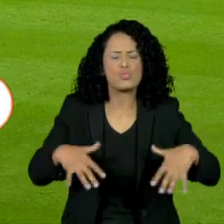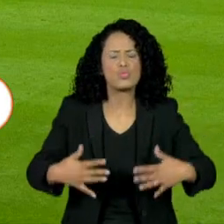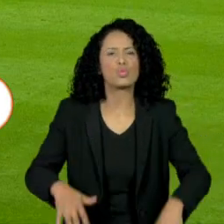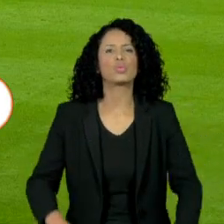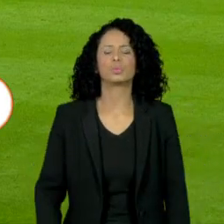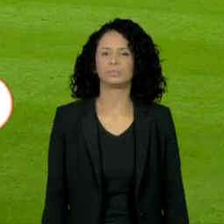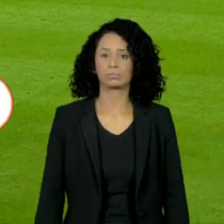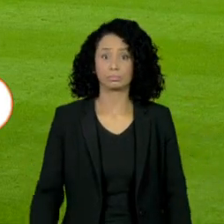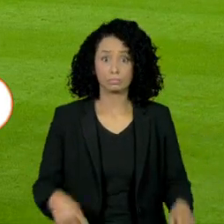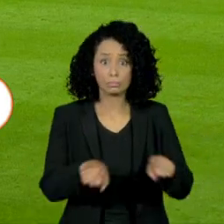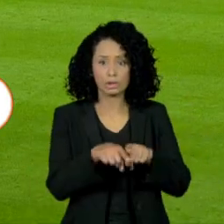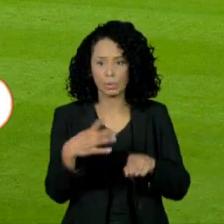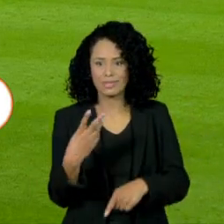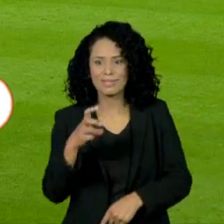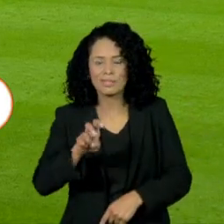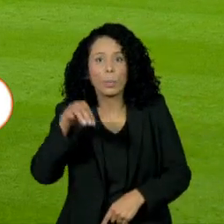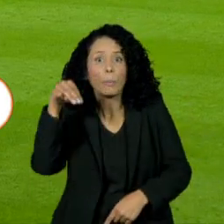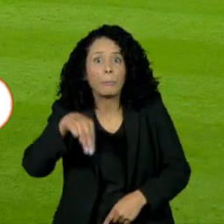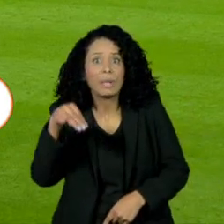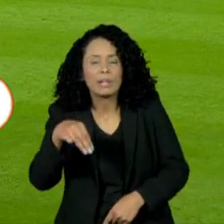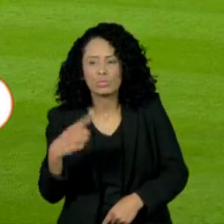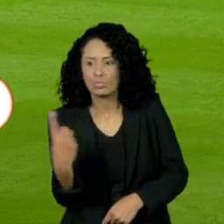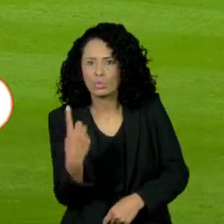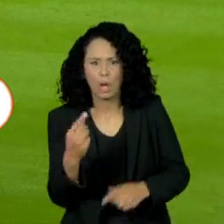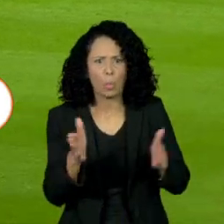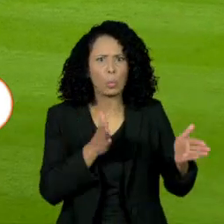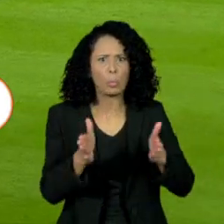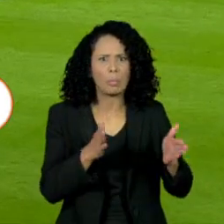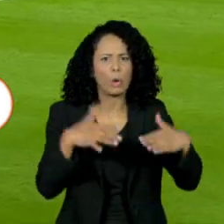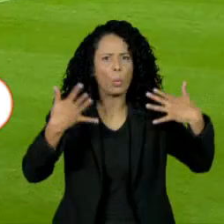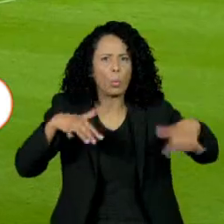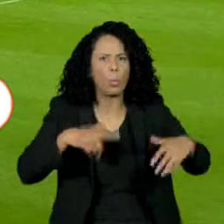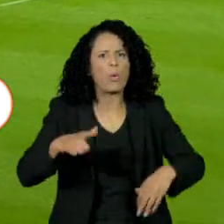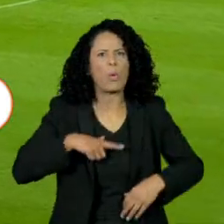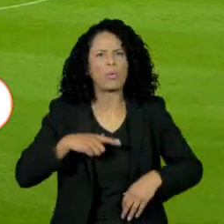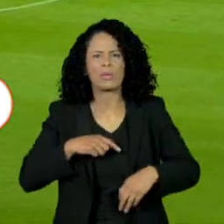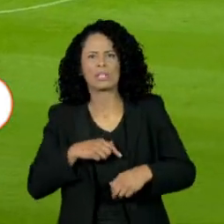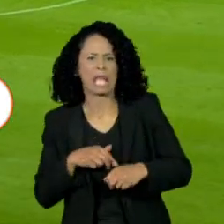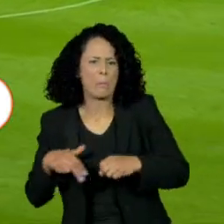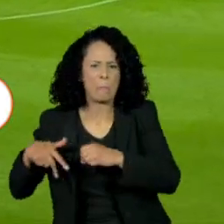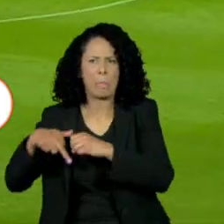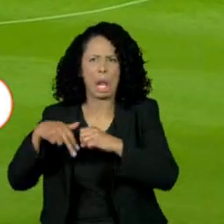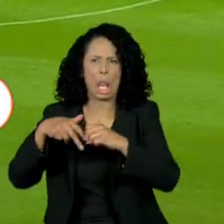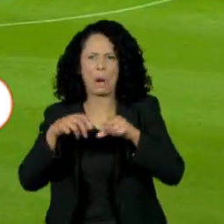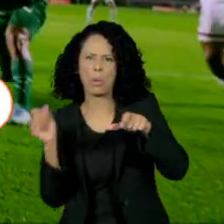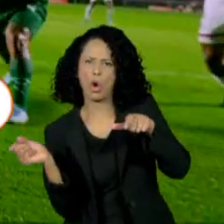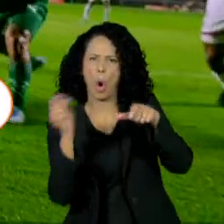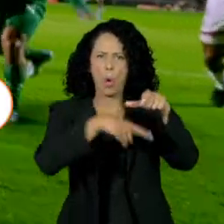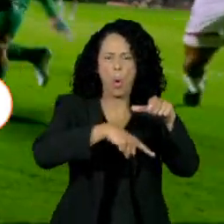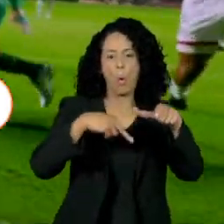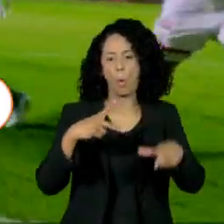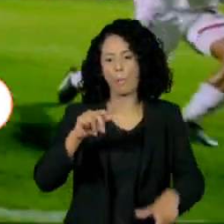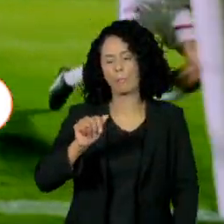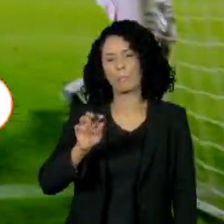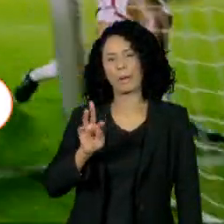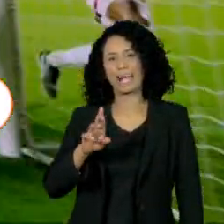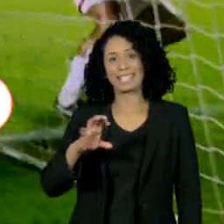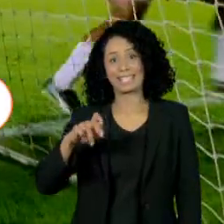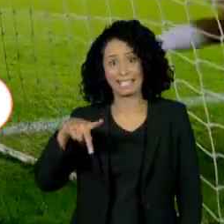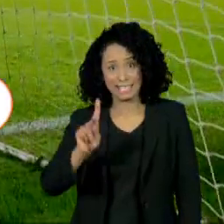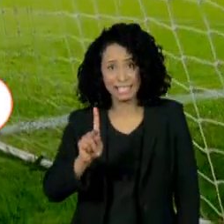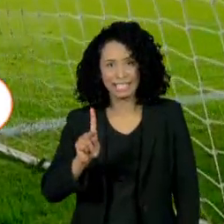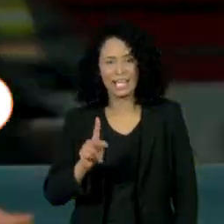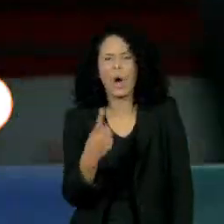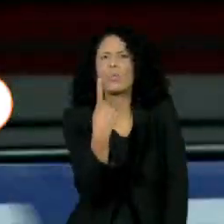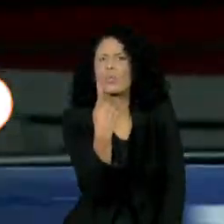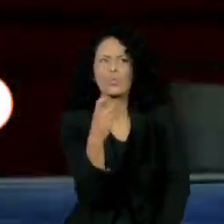Até os 45 minutos do segundo tempo, o gol de Patrick, ainda na etapa inicial, era o único do